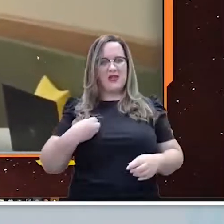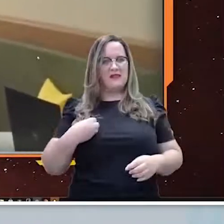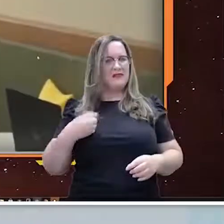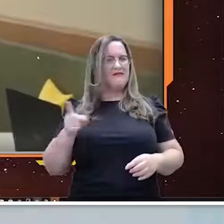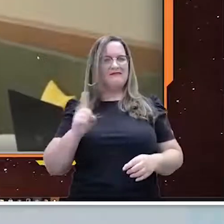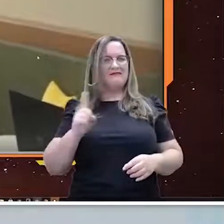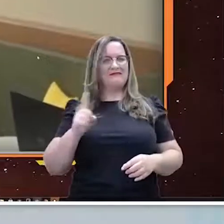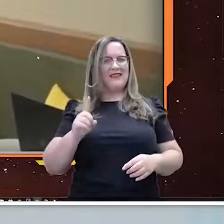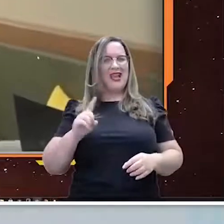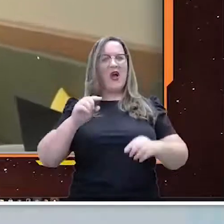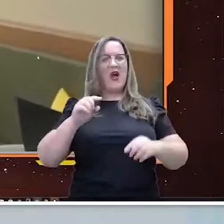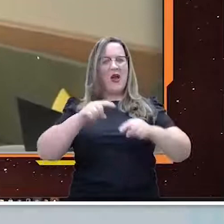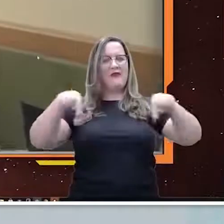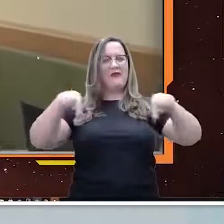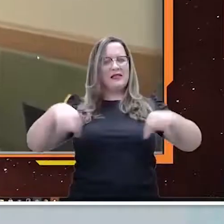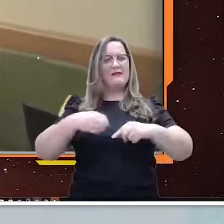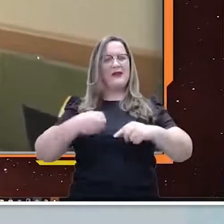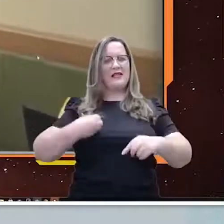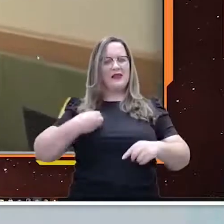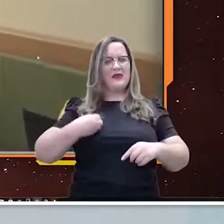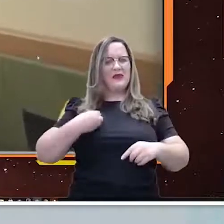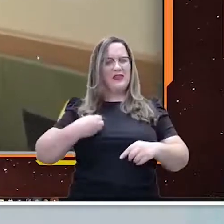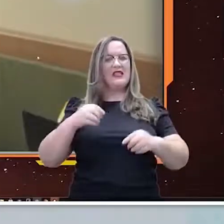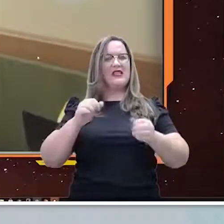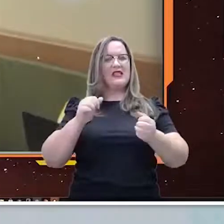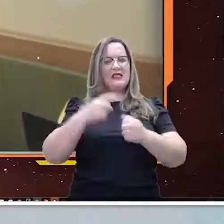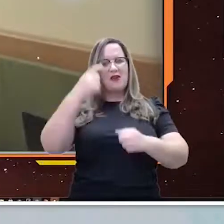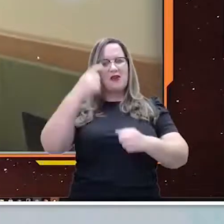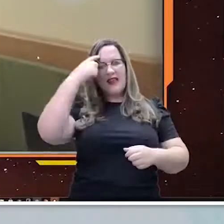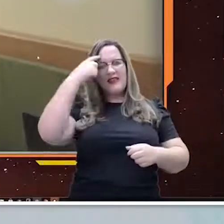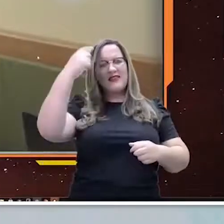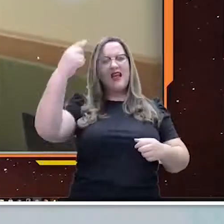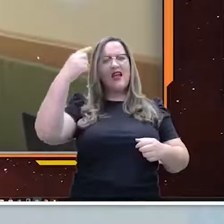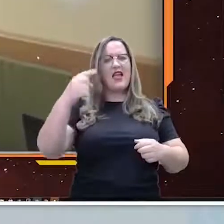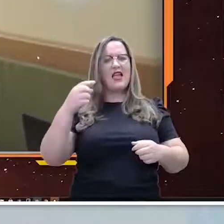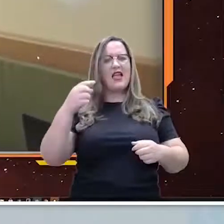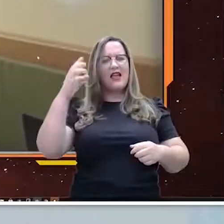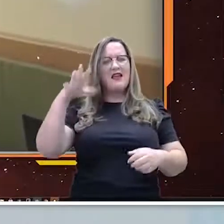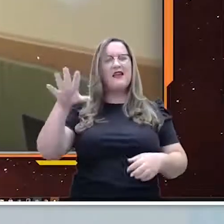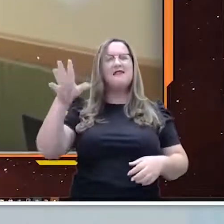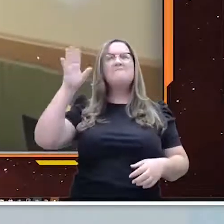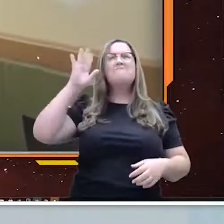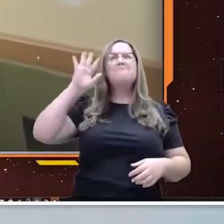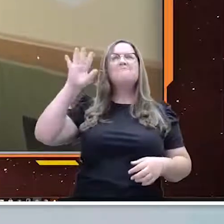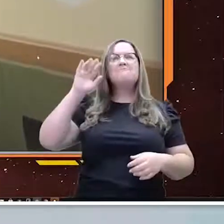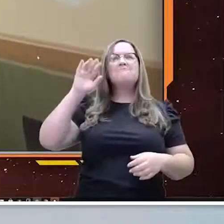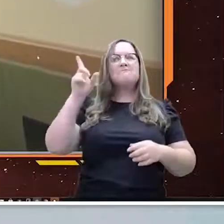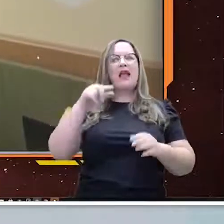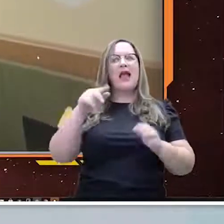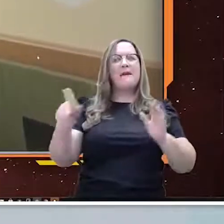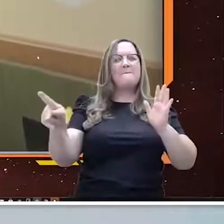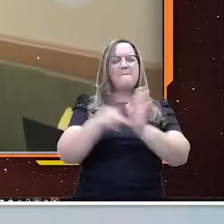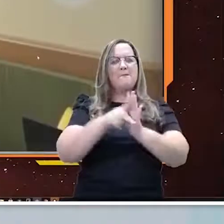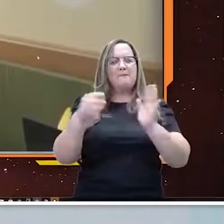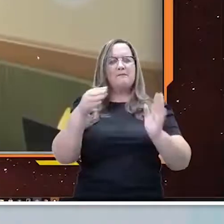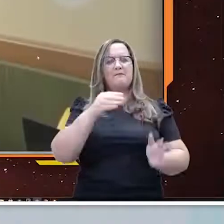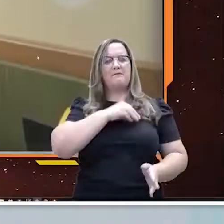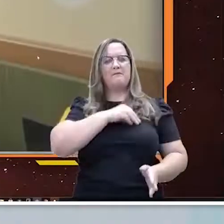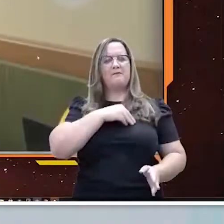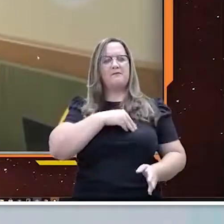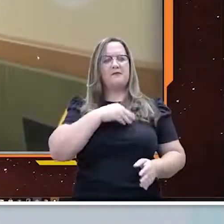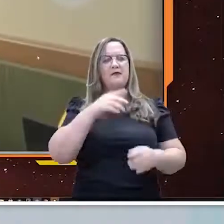conceito, ele é uma aspiração, mas ele é também um propósito, um propósito de tornar o judiciário